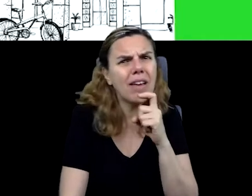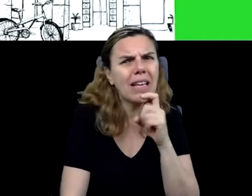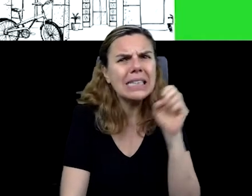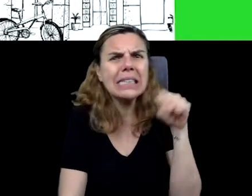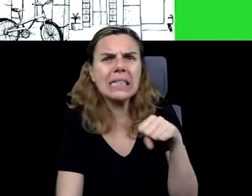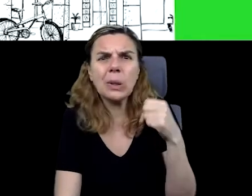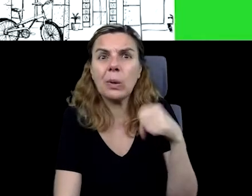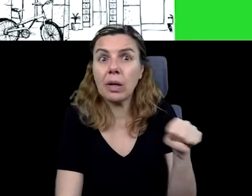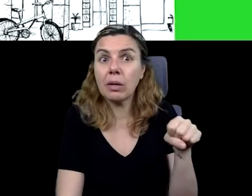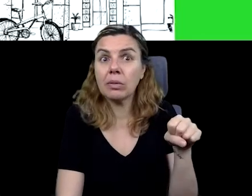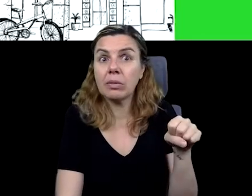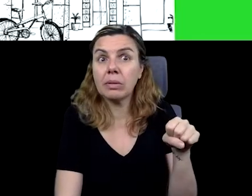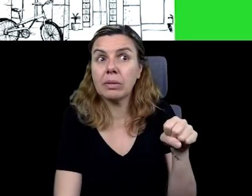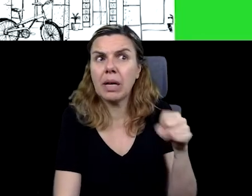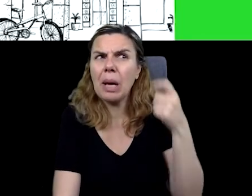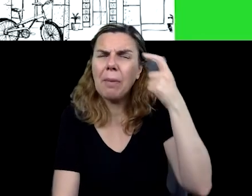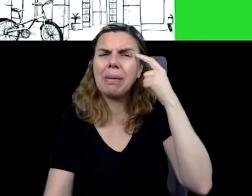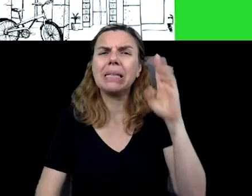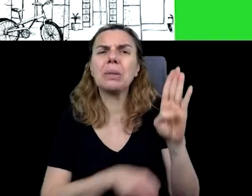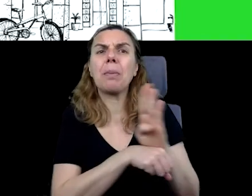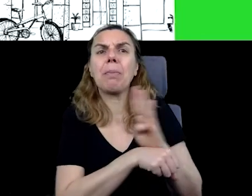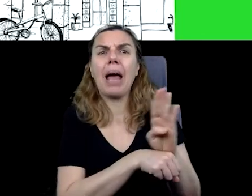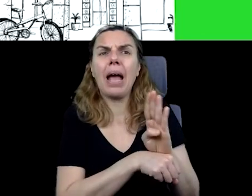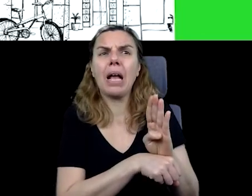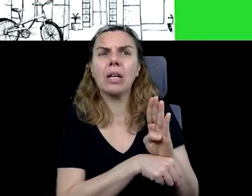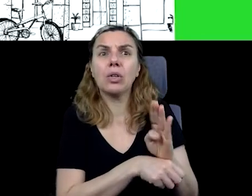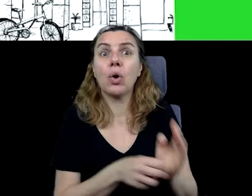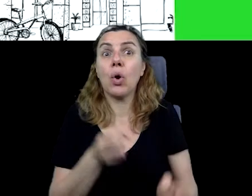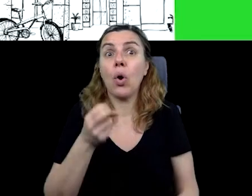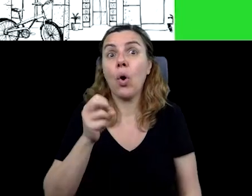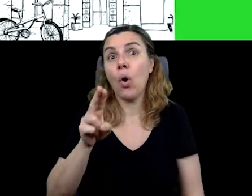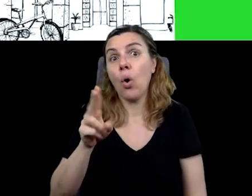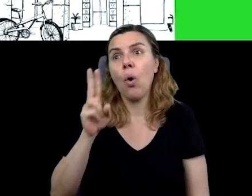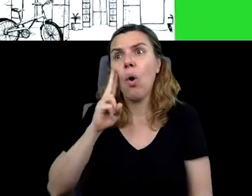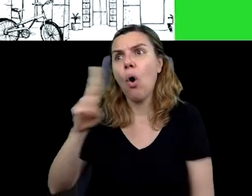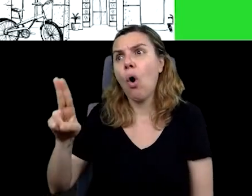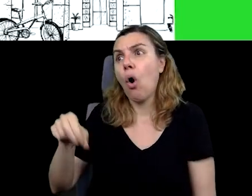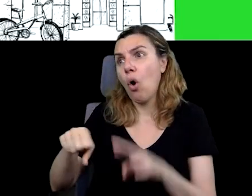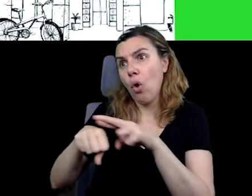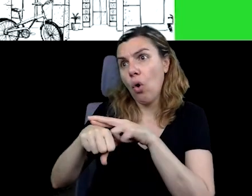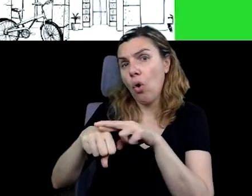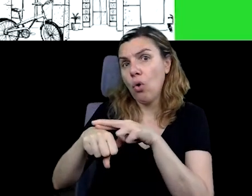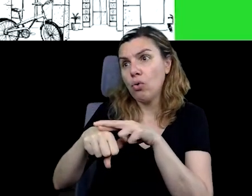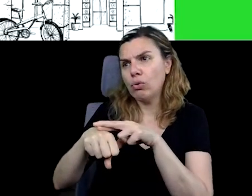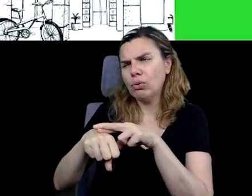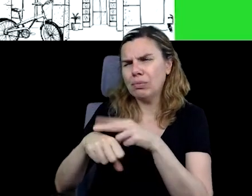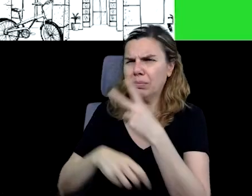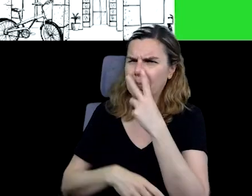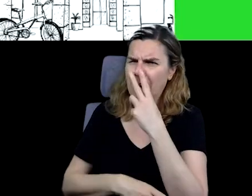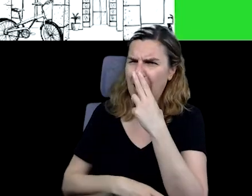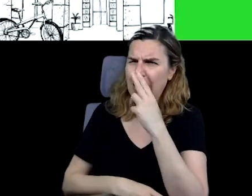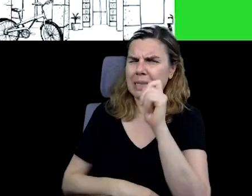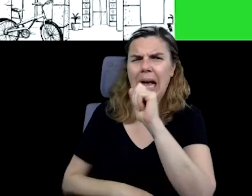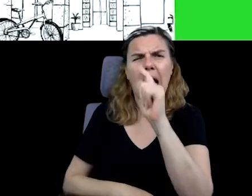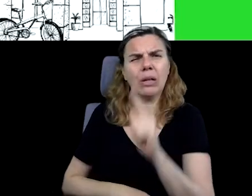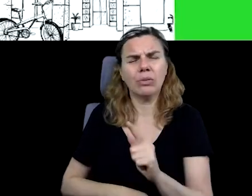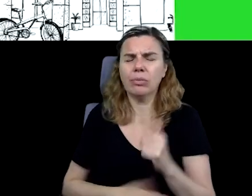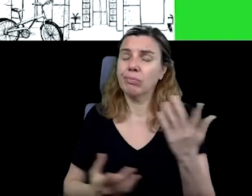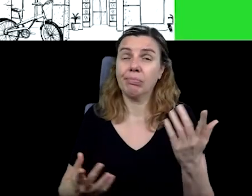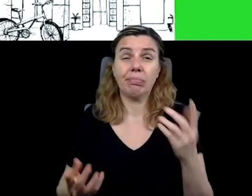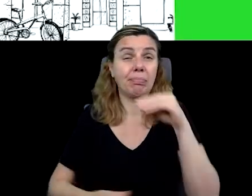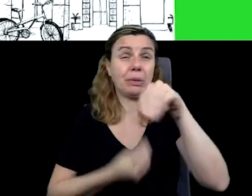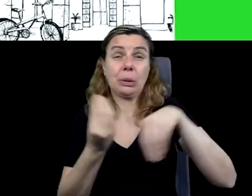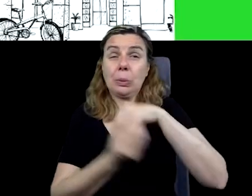não. Às vezes eu acho que é bege. Ou talvez eu olho para o roxo e acho que talvez seja azul marinho. Enfim,